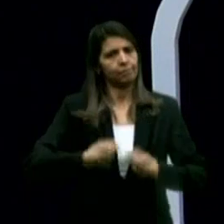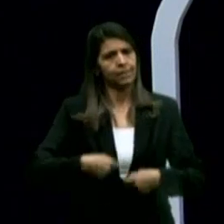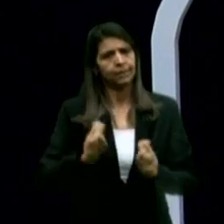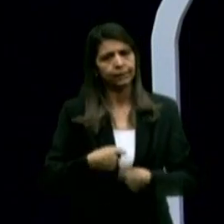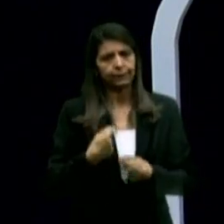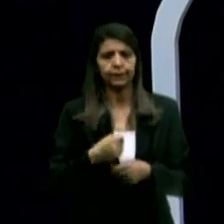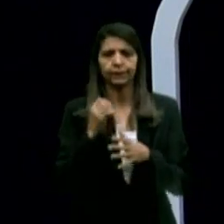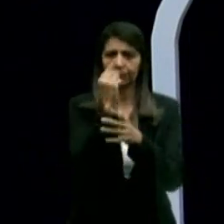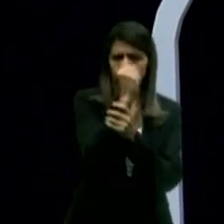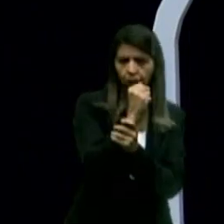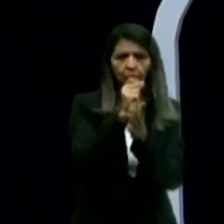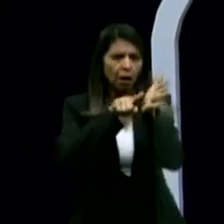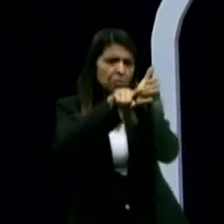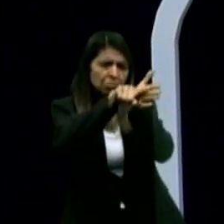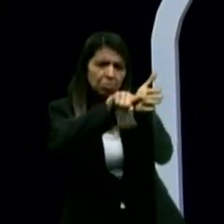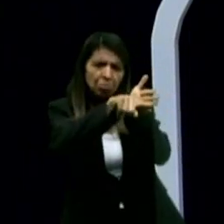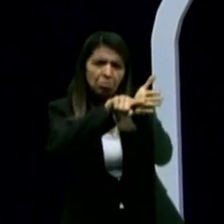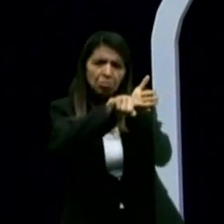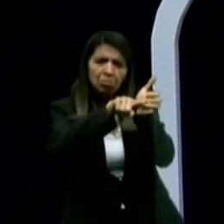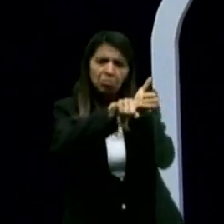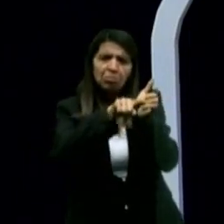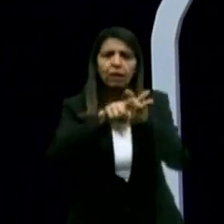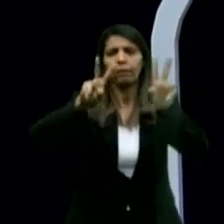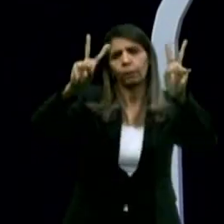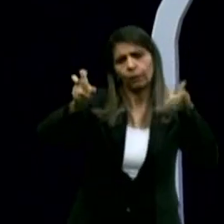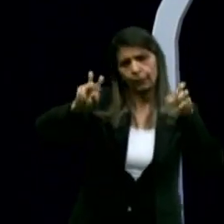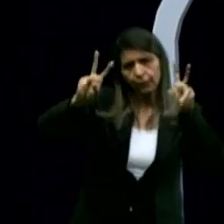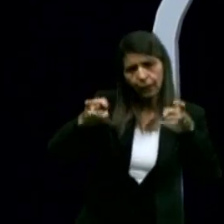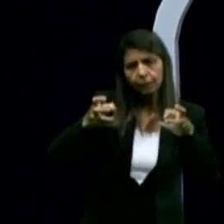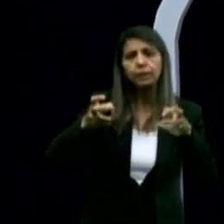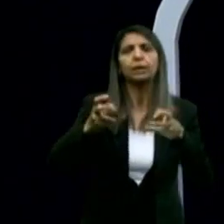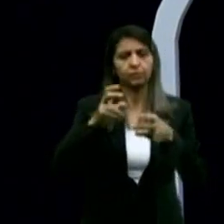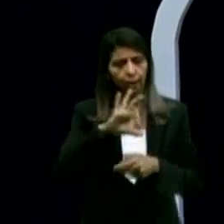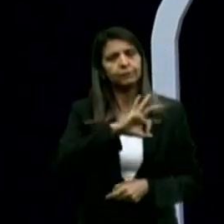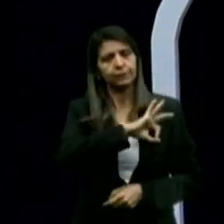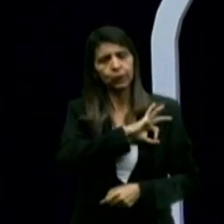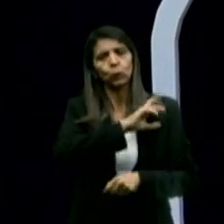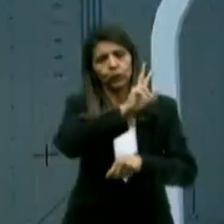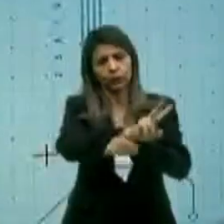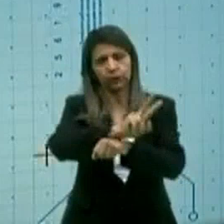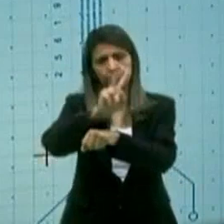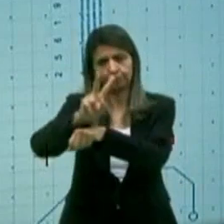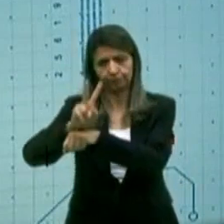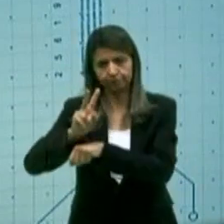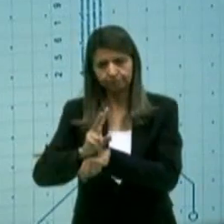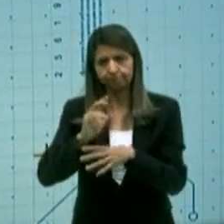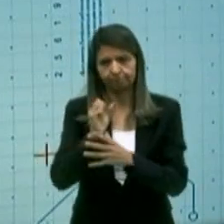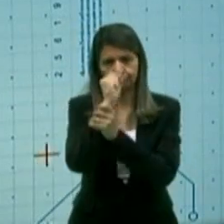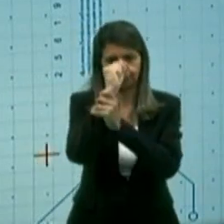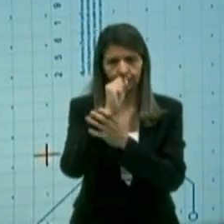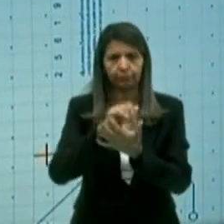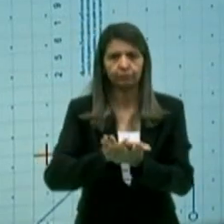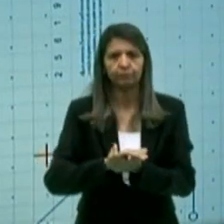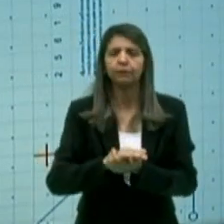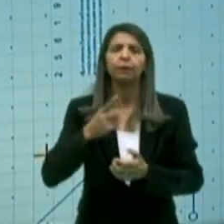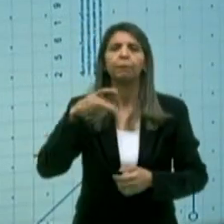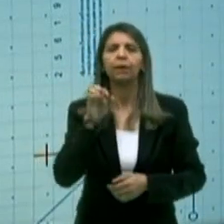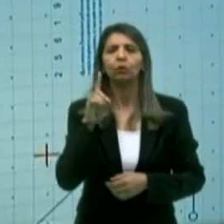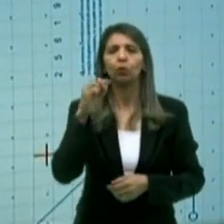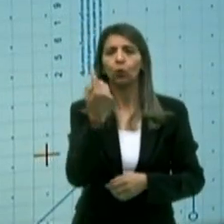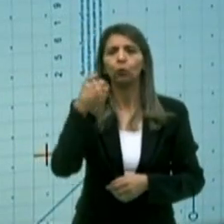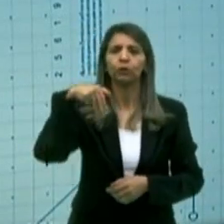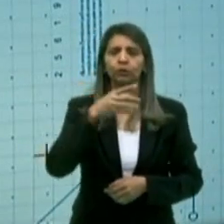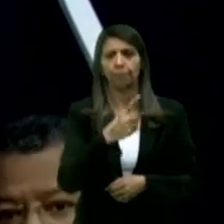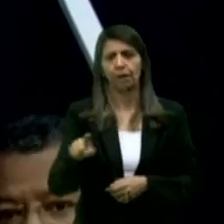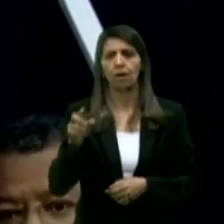Eu queria ouvi-lo em relação a esse tema, segurança pública. Pedro tem um minuto e meio para a resposta.